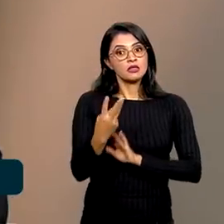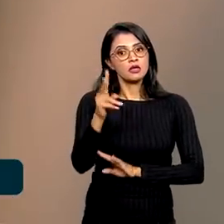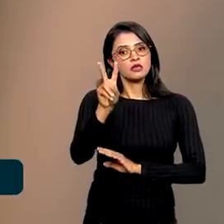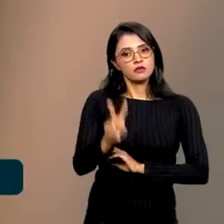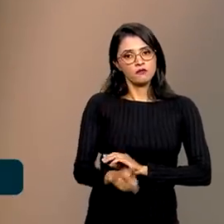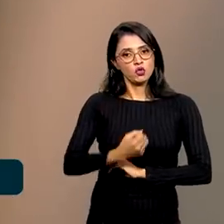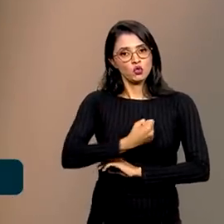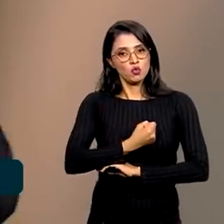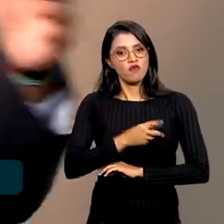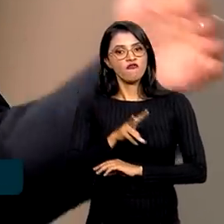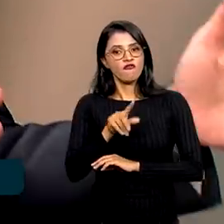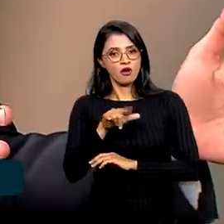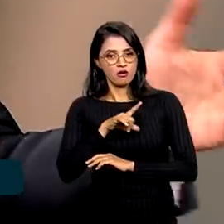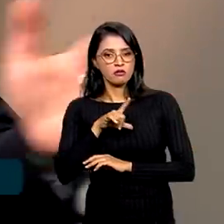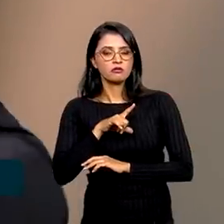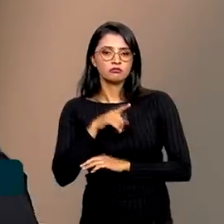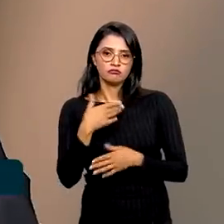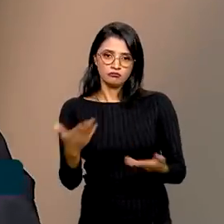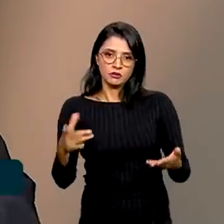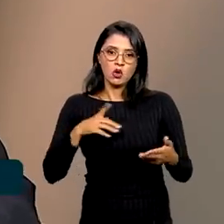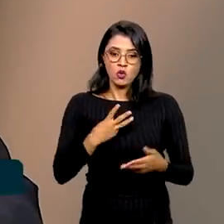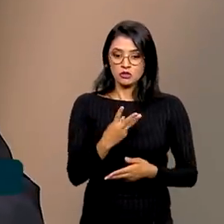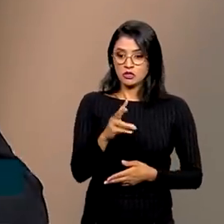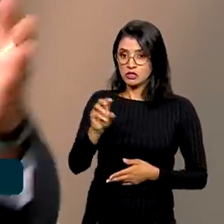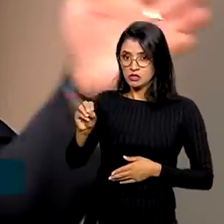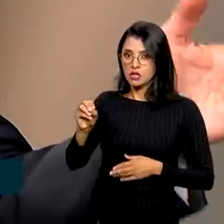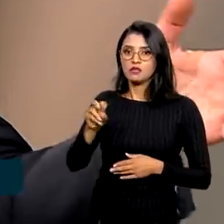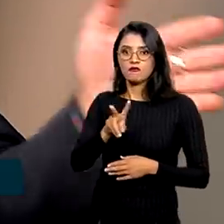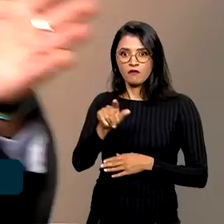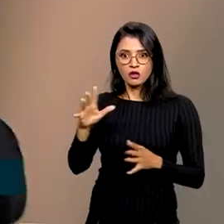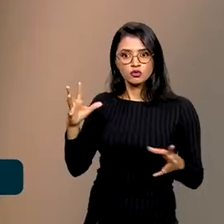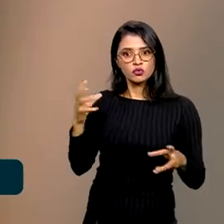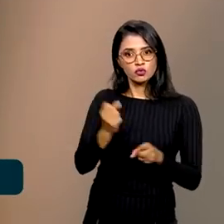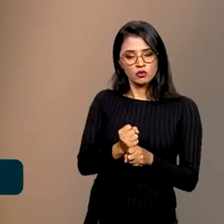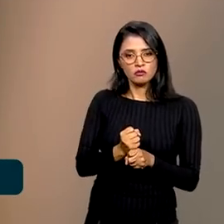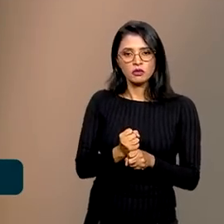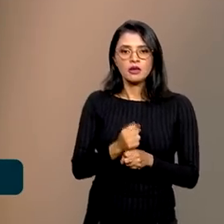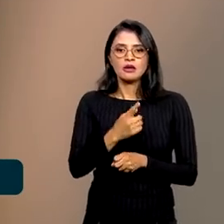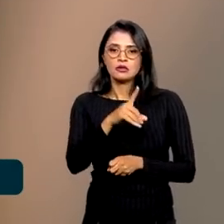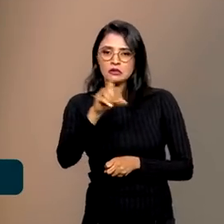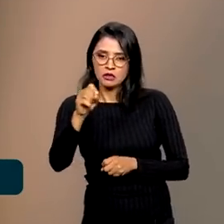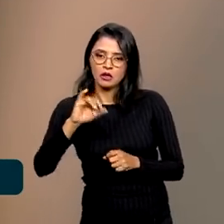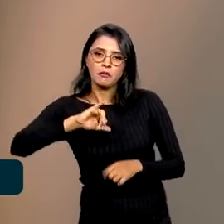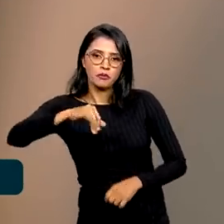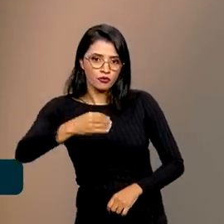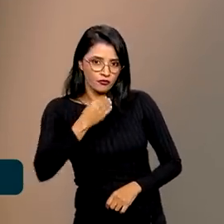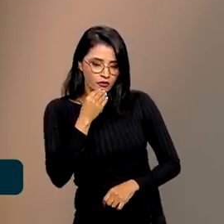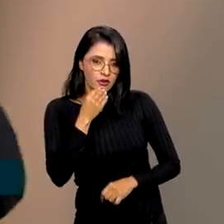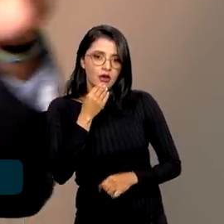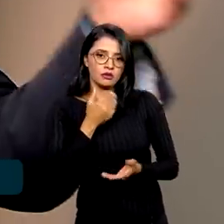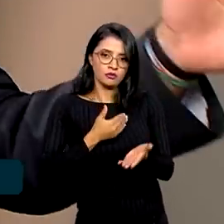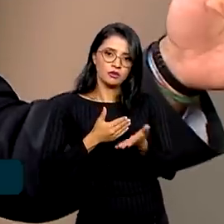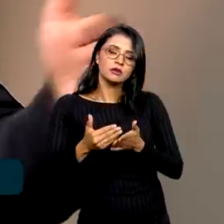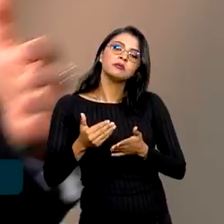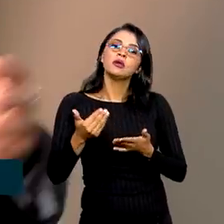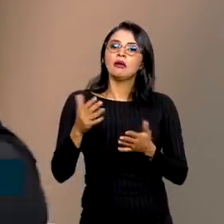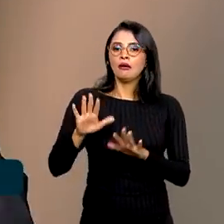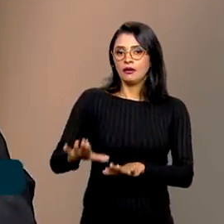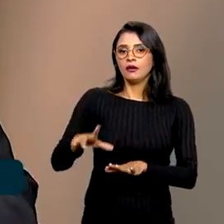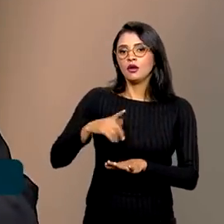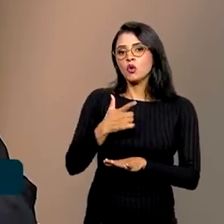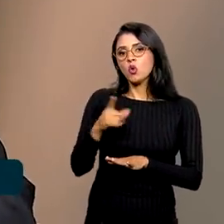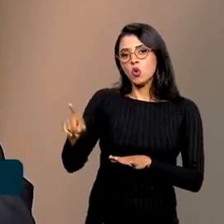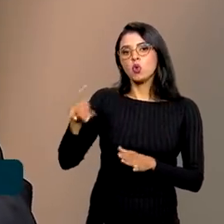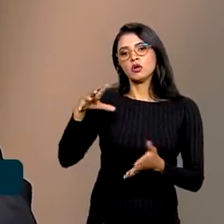número de vagas disponíveis. Então, 300 vagas no total. 100 vão ser aproveitadas, né, inicialmente, e ficarão 200